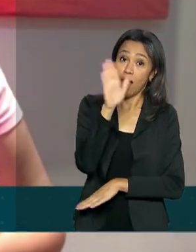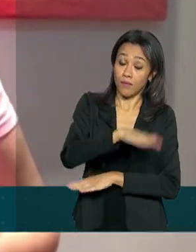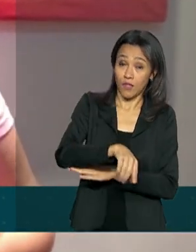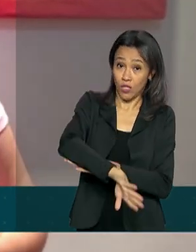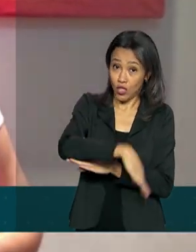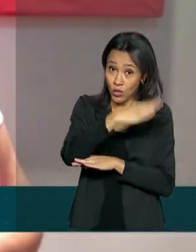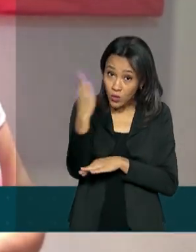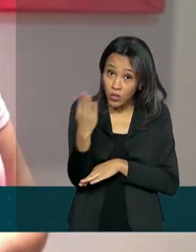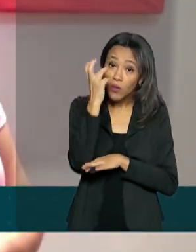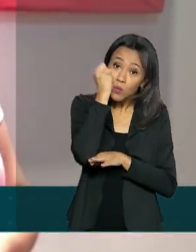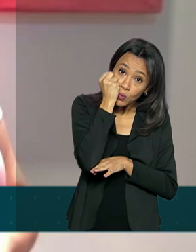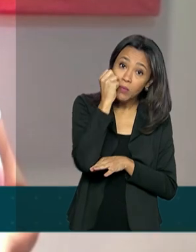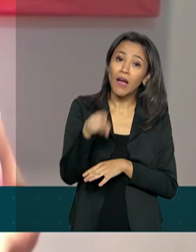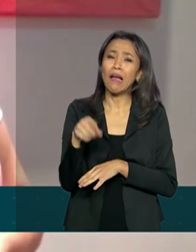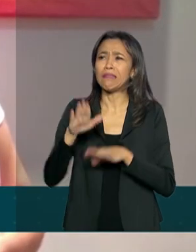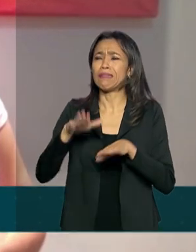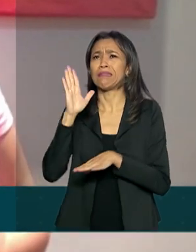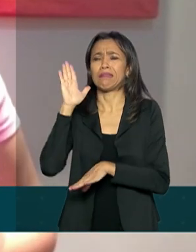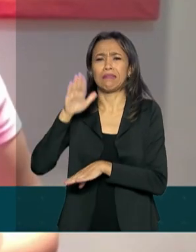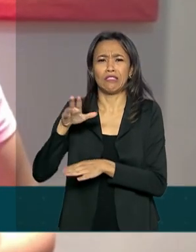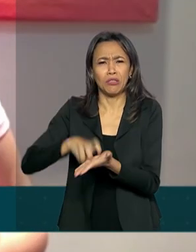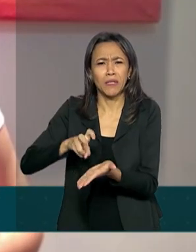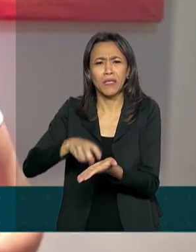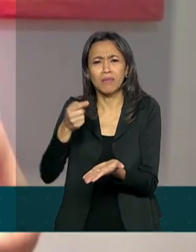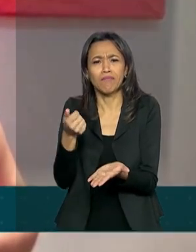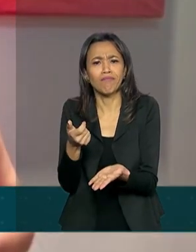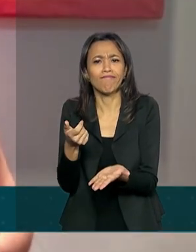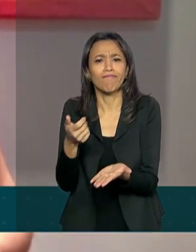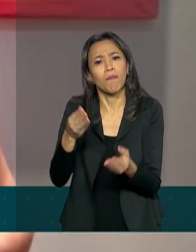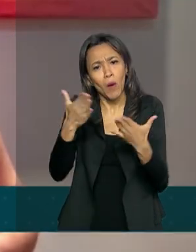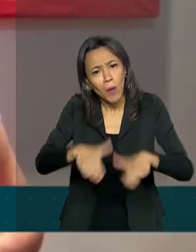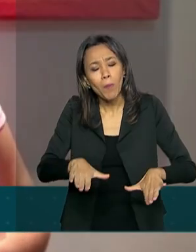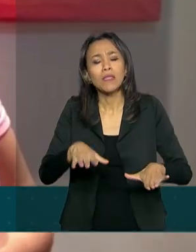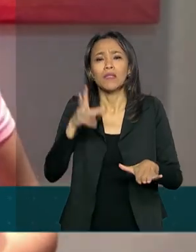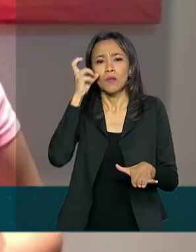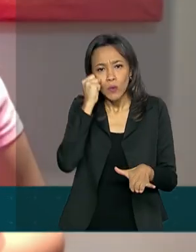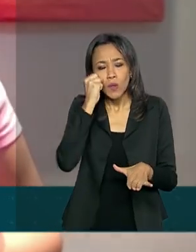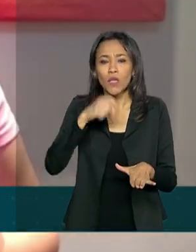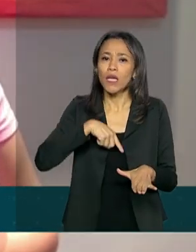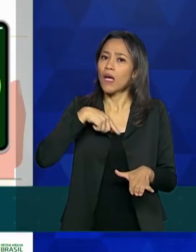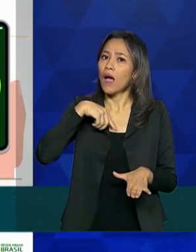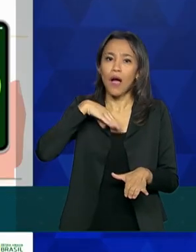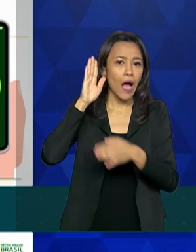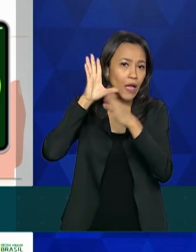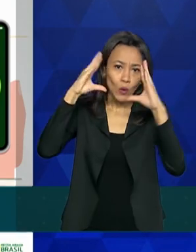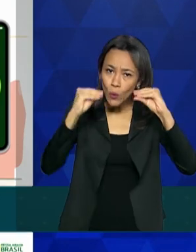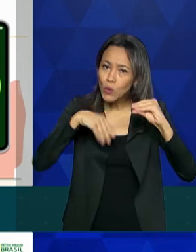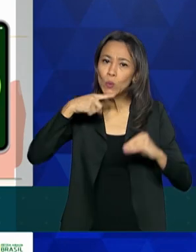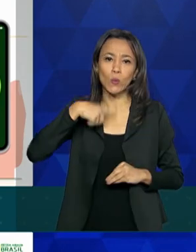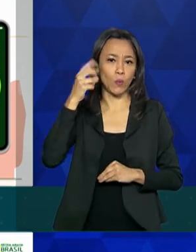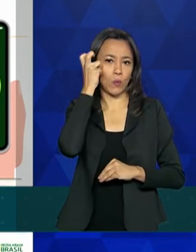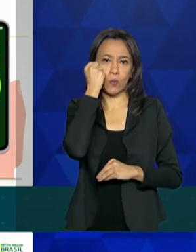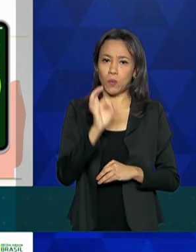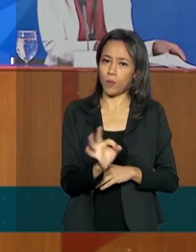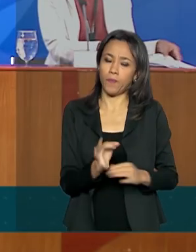tarde e acabo dormindo mais tempo pela manhã justamente para compensar esse sono que eu não estou tendo durante a noite. Os dados, segundo o